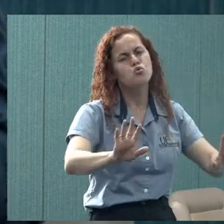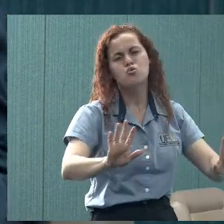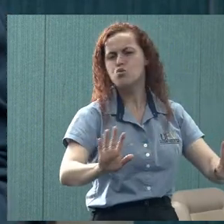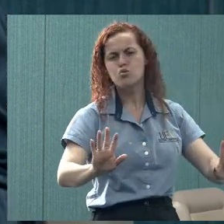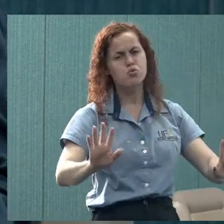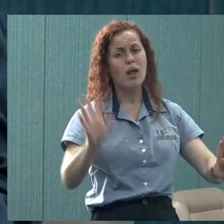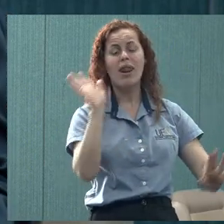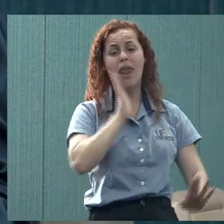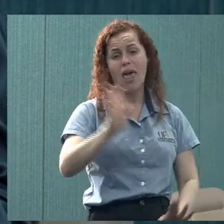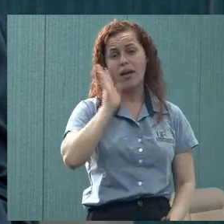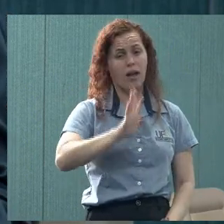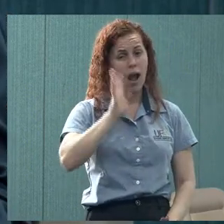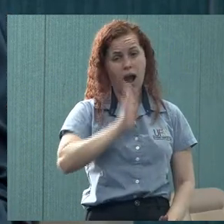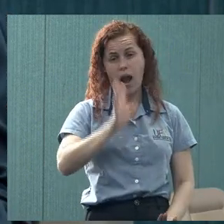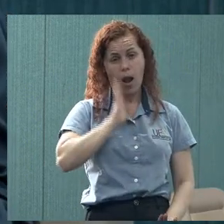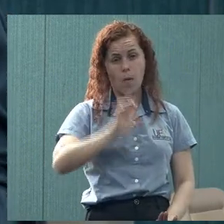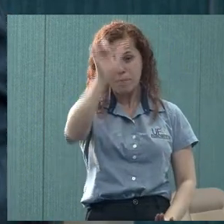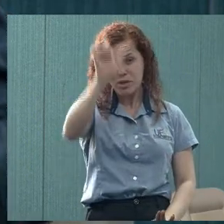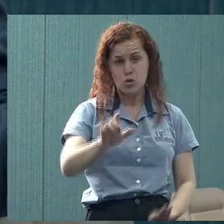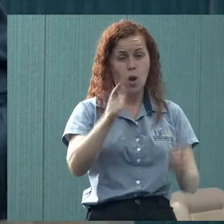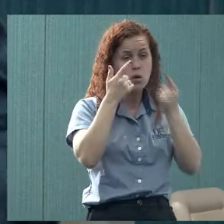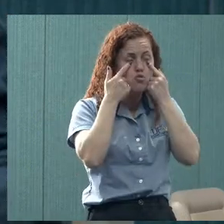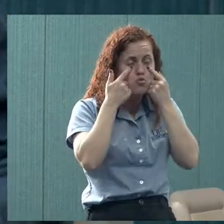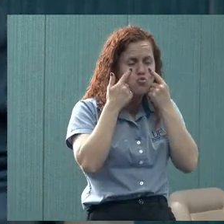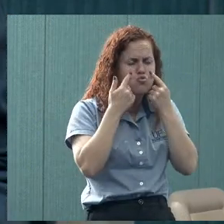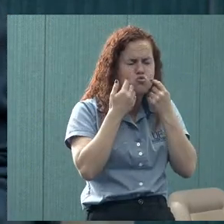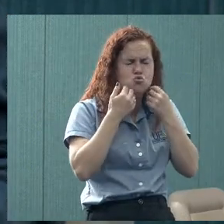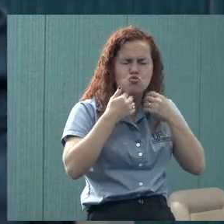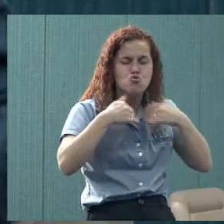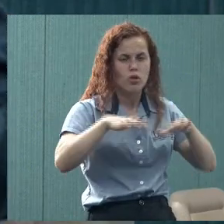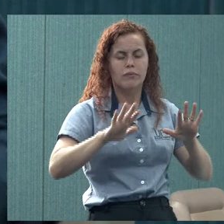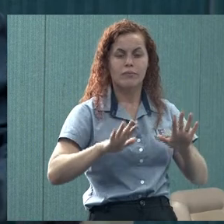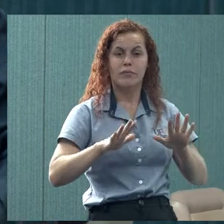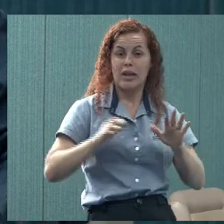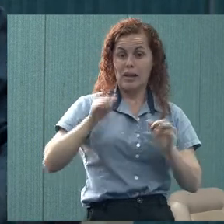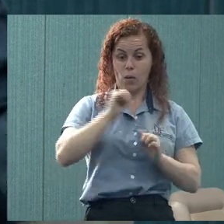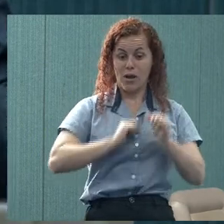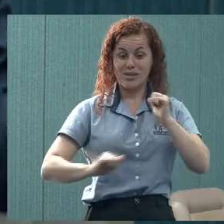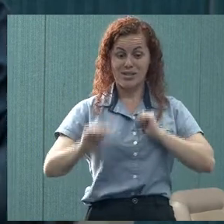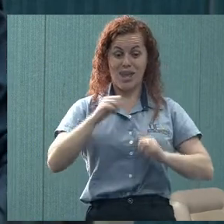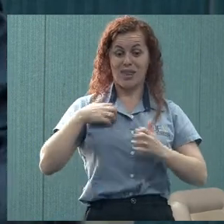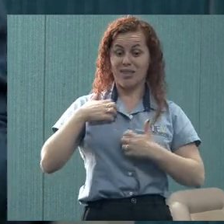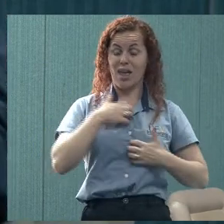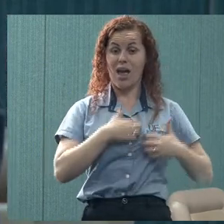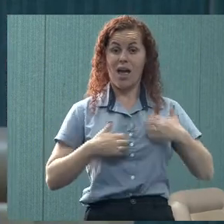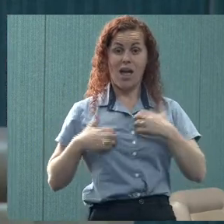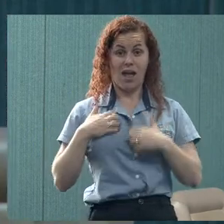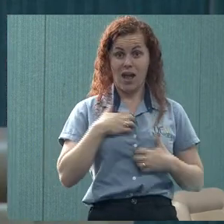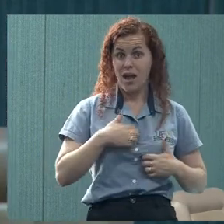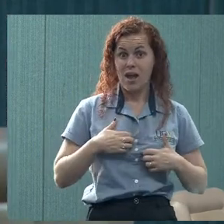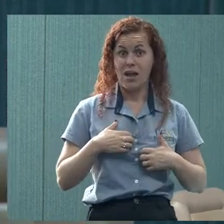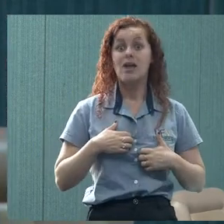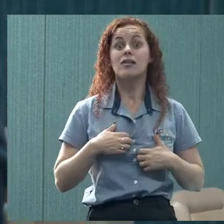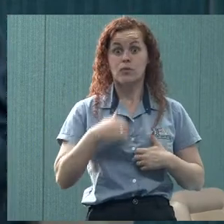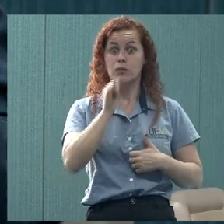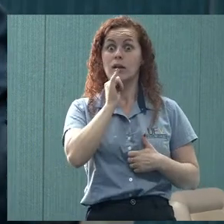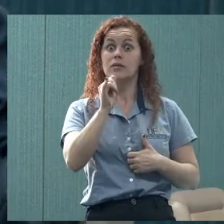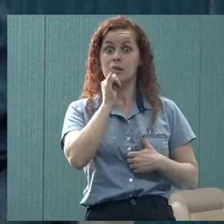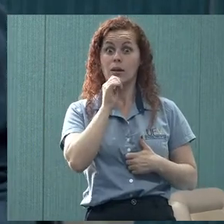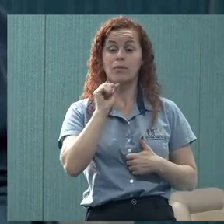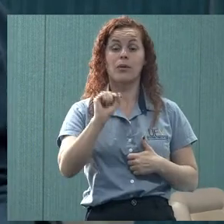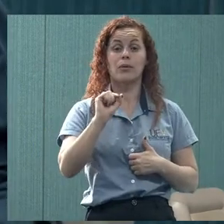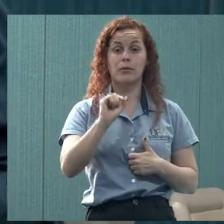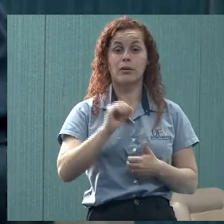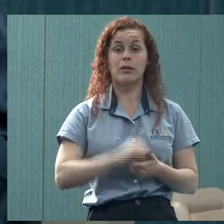legal a fazer do que isso. E no caso de uma crise de ansiedade, por exemplo, a crise de ansiedade passa,